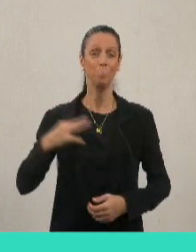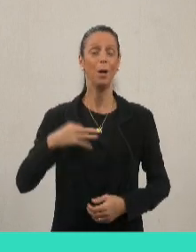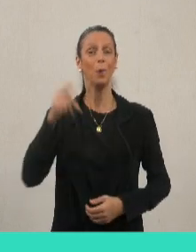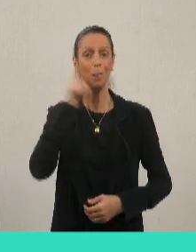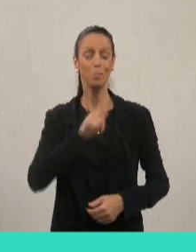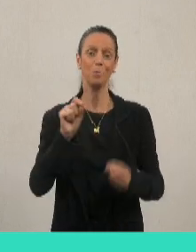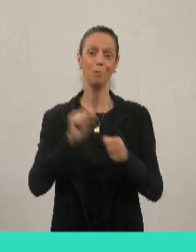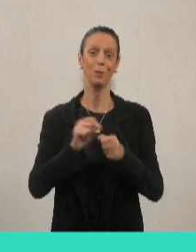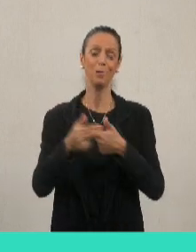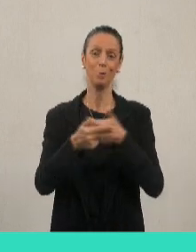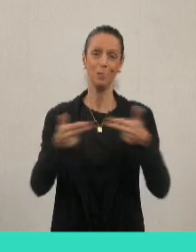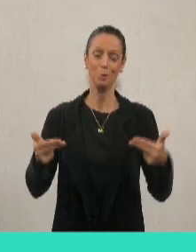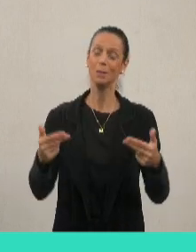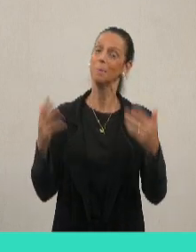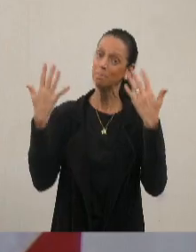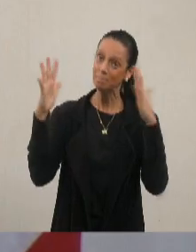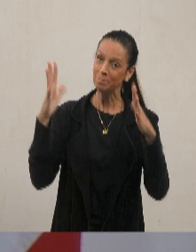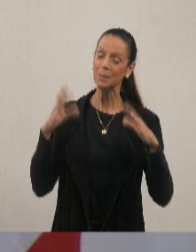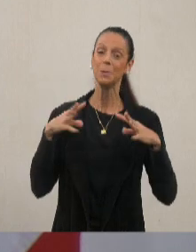toda a equipe